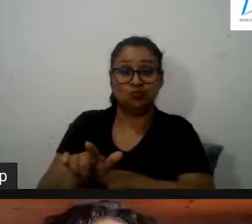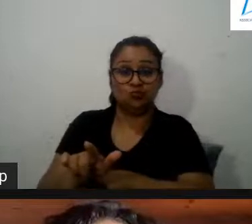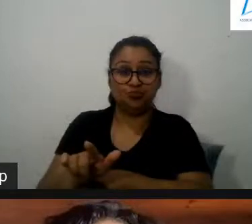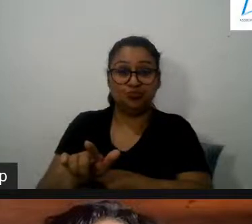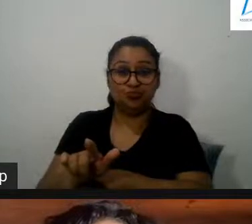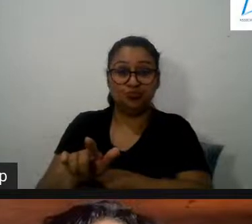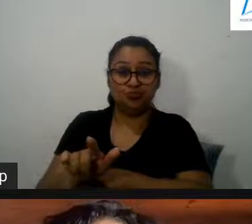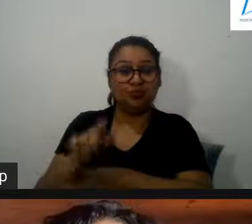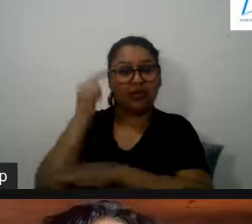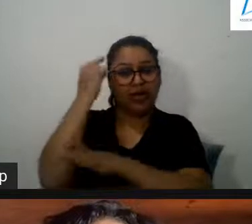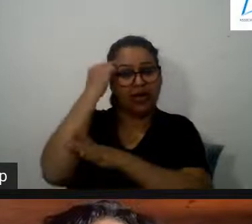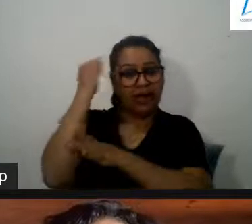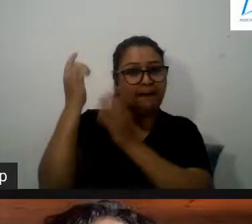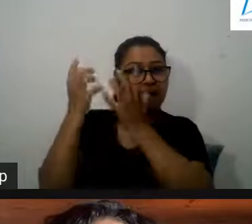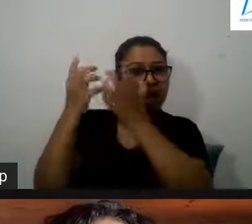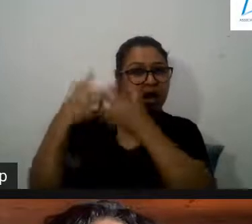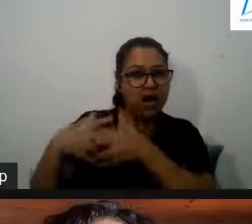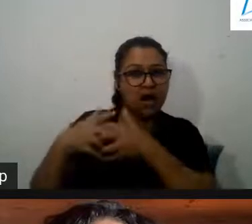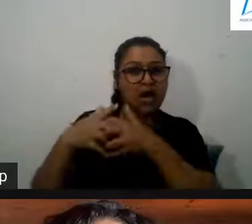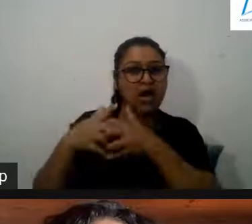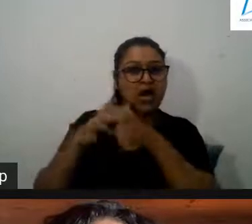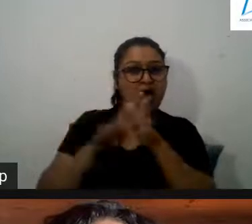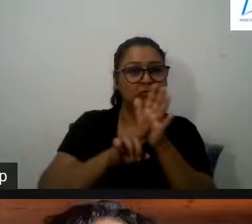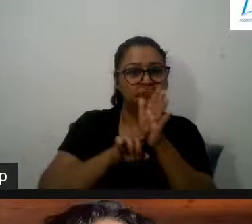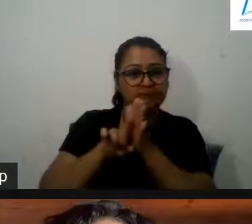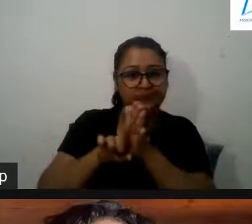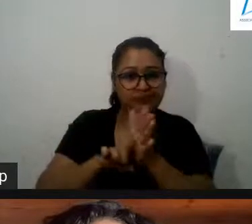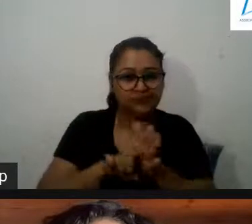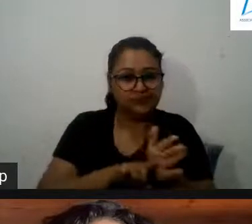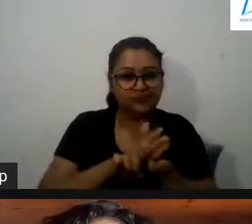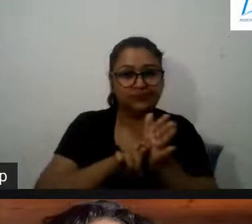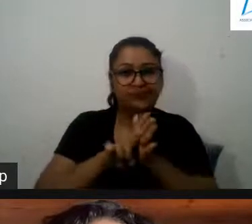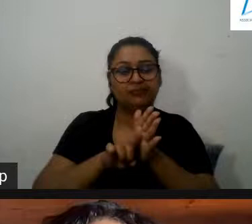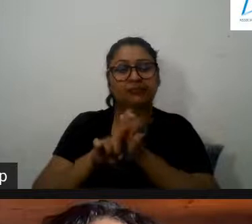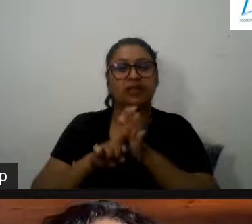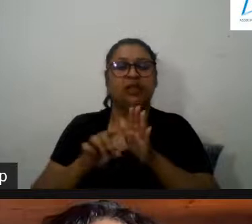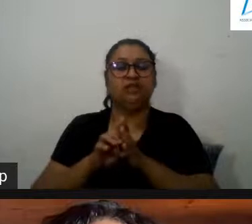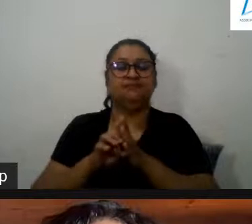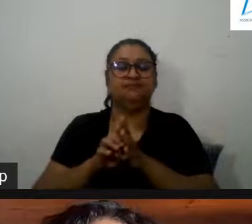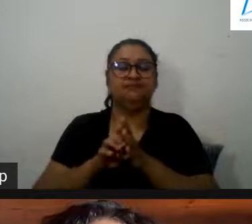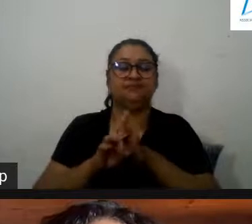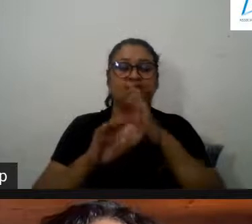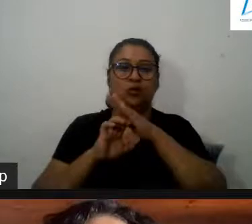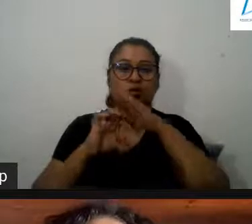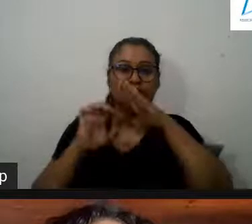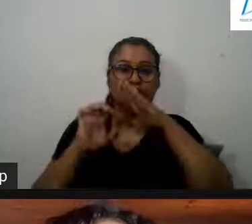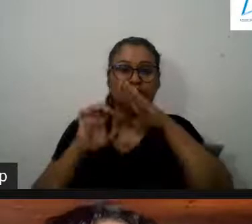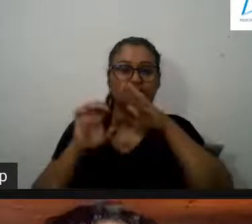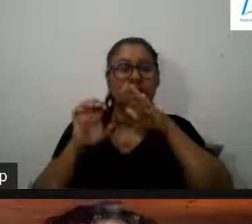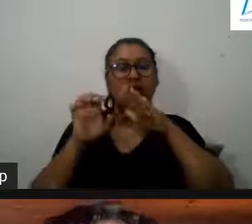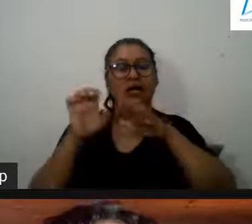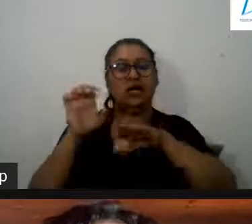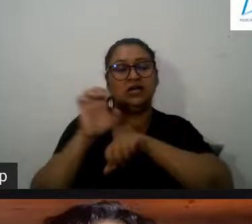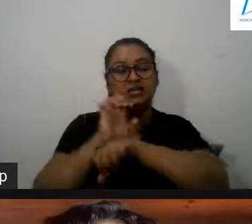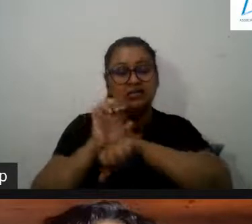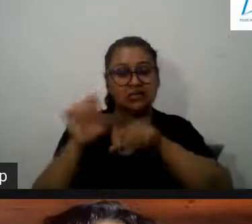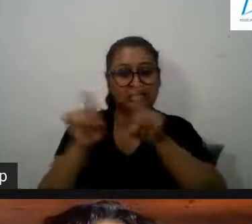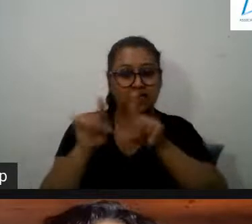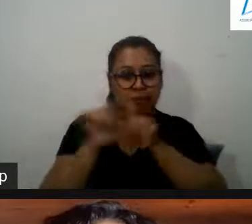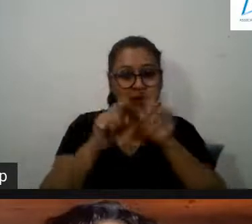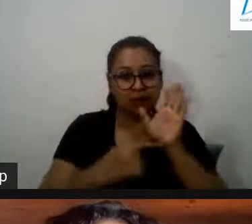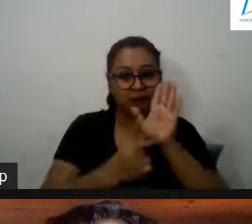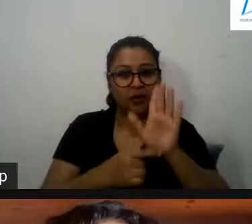a pensar a investigar não é? não está tudo feito o trabalho sobre géneros não está acabado nada está nunca